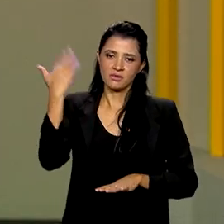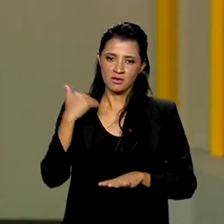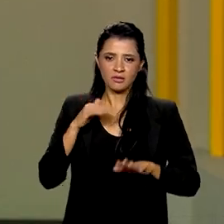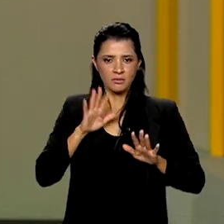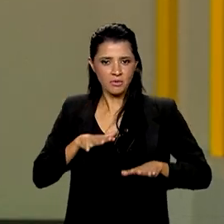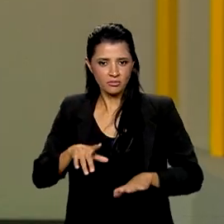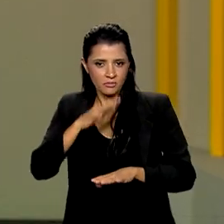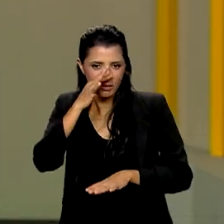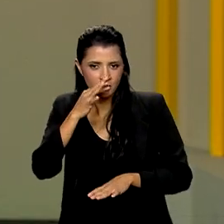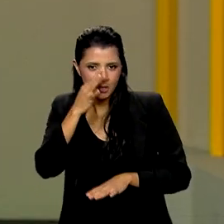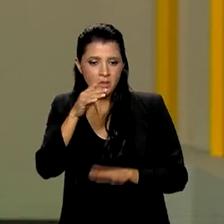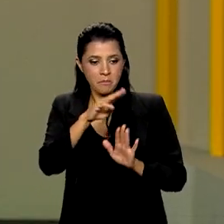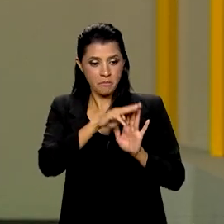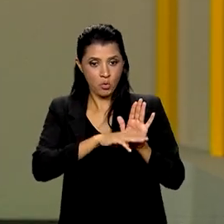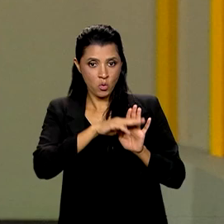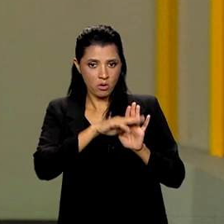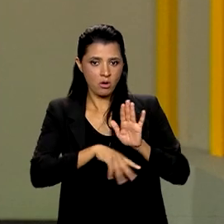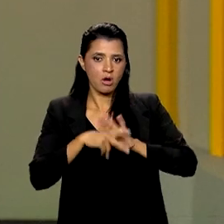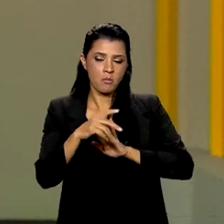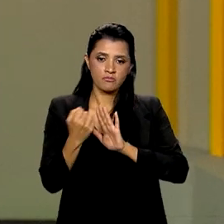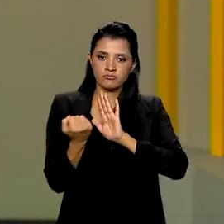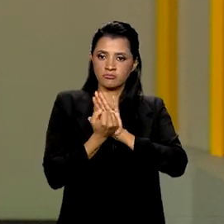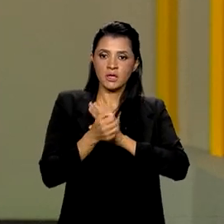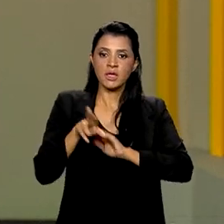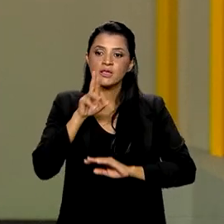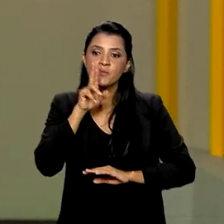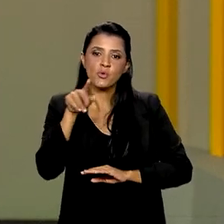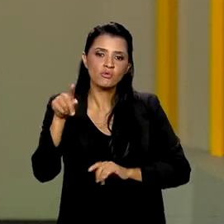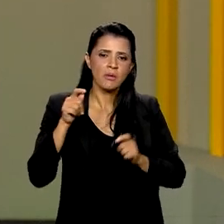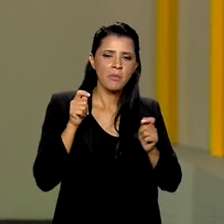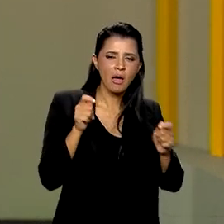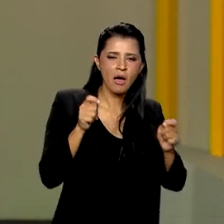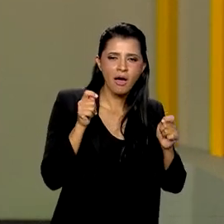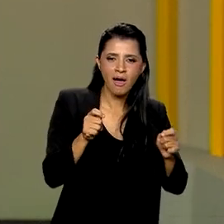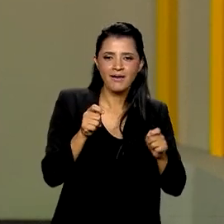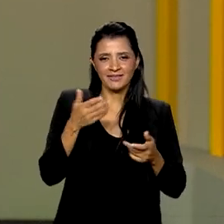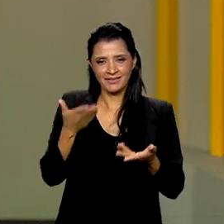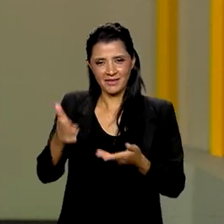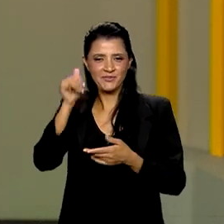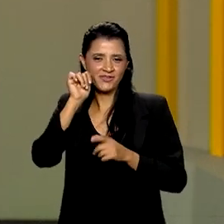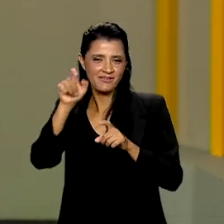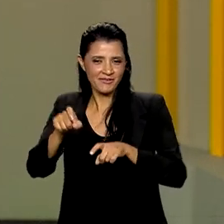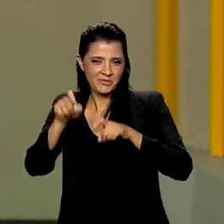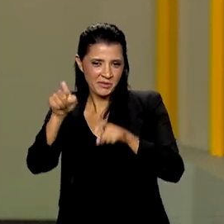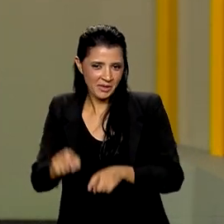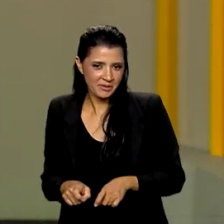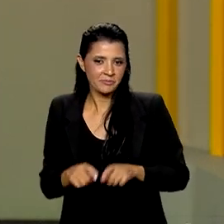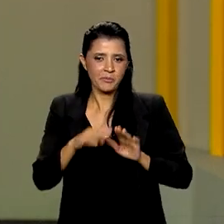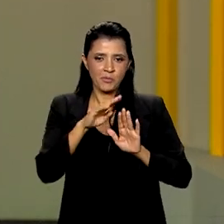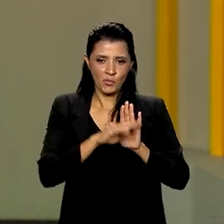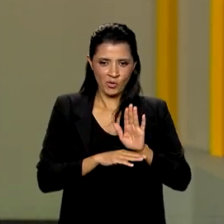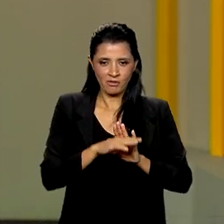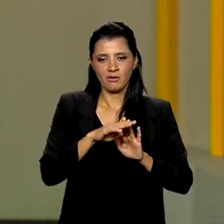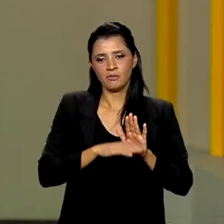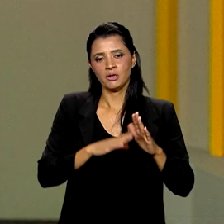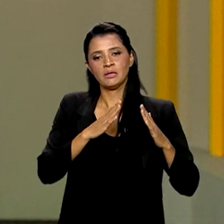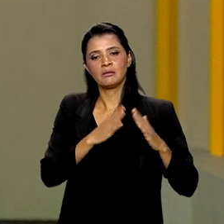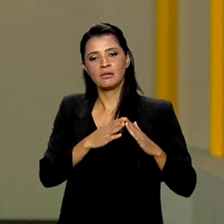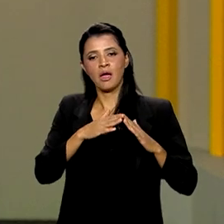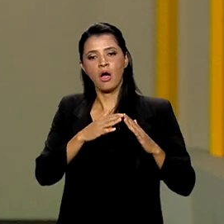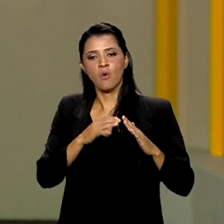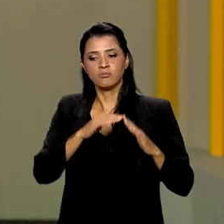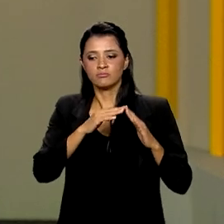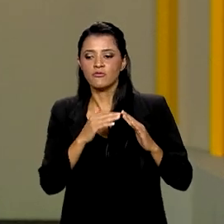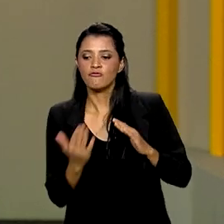esse programa que responde a uma pauta histórica das mulheres rurais. O programa Brasil, o programa de Quintais Produtivos, vai justamente